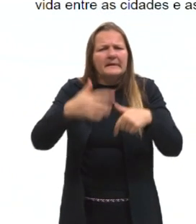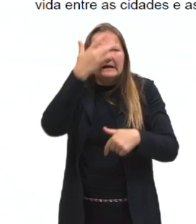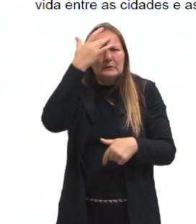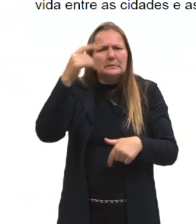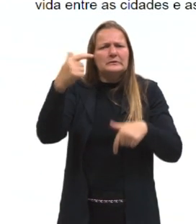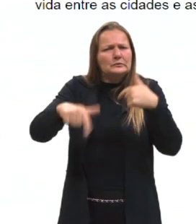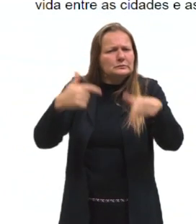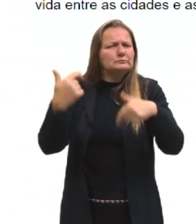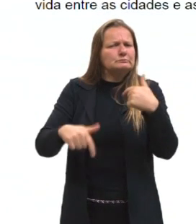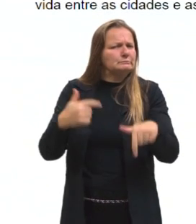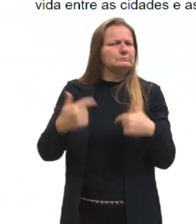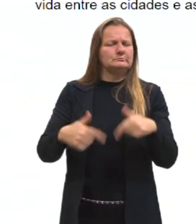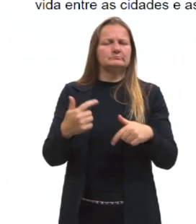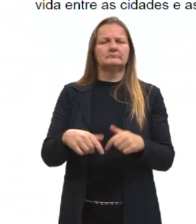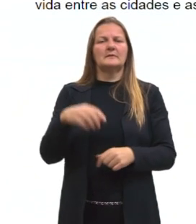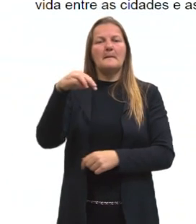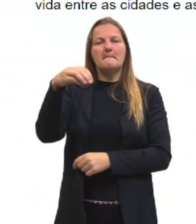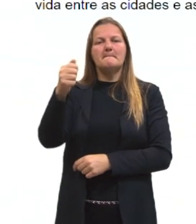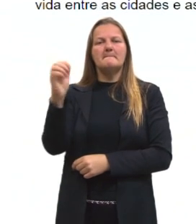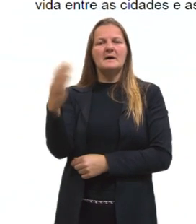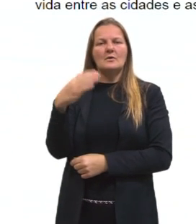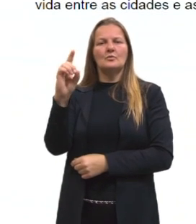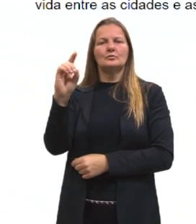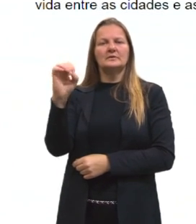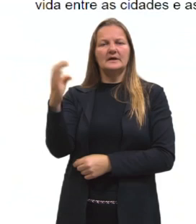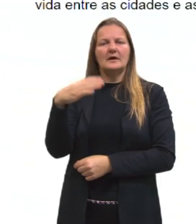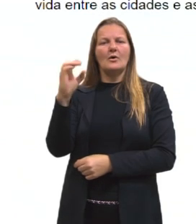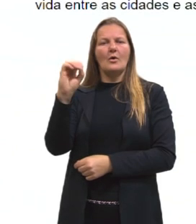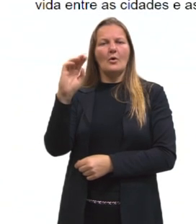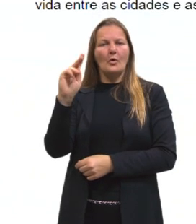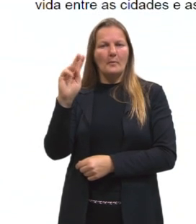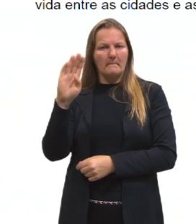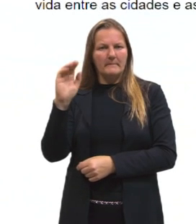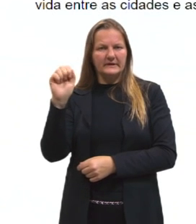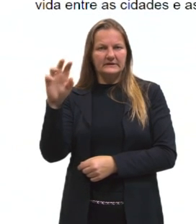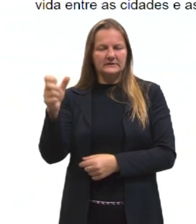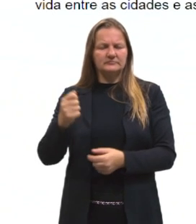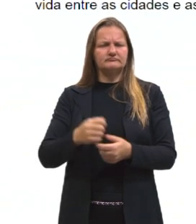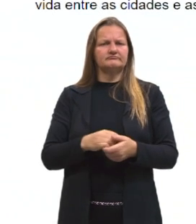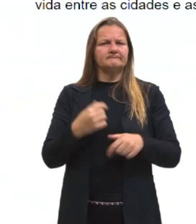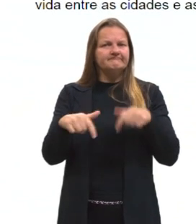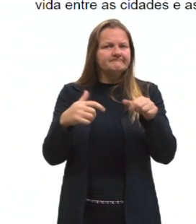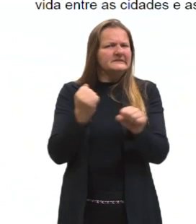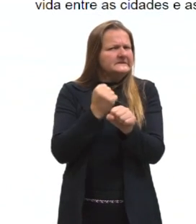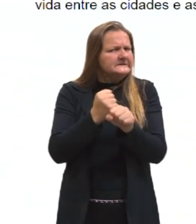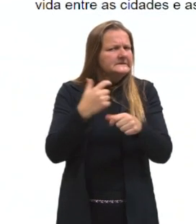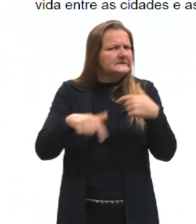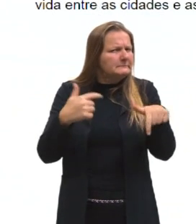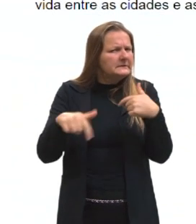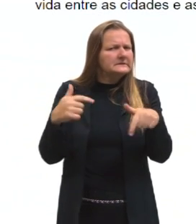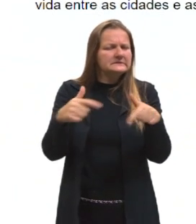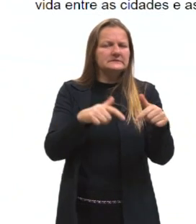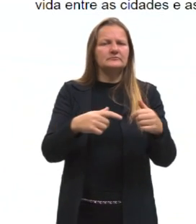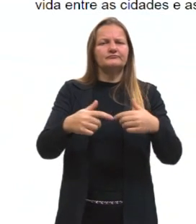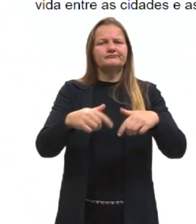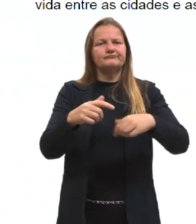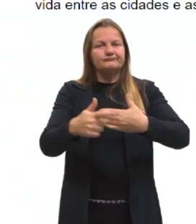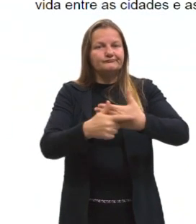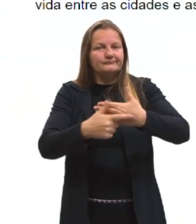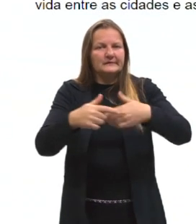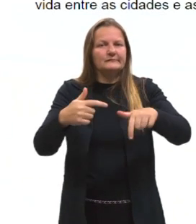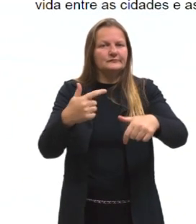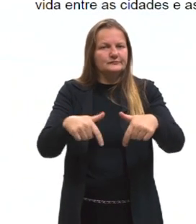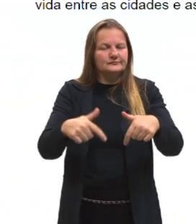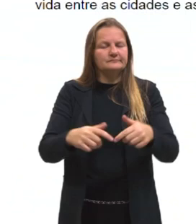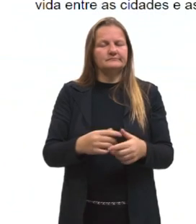então, de pessoas, né, e essas pessoas, então, acabam indo para as cidades, né, para servir de mão de obra, entre